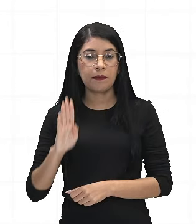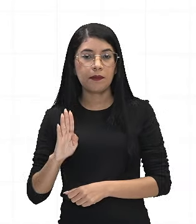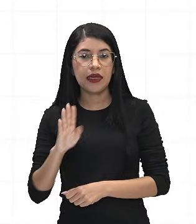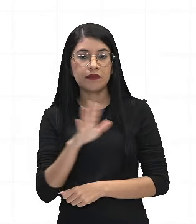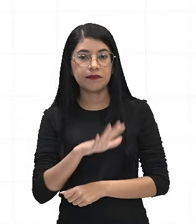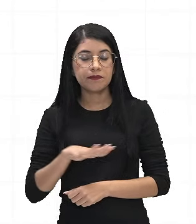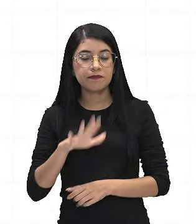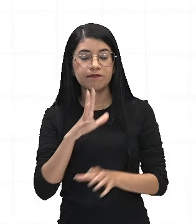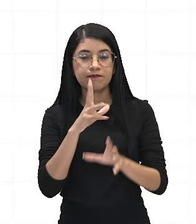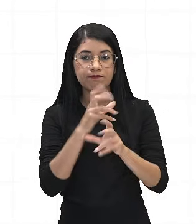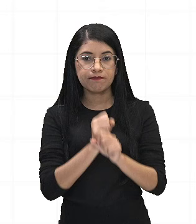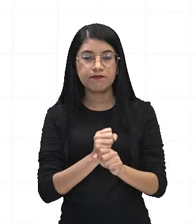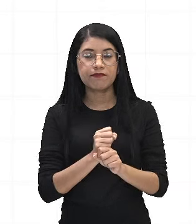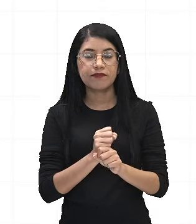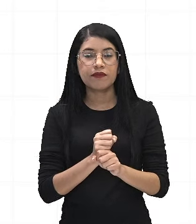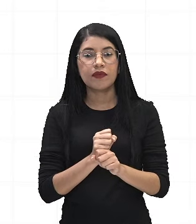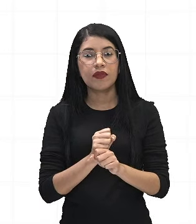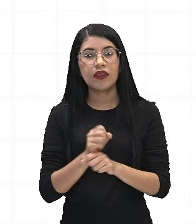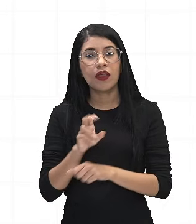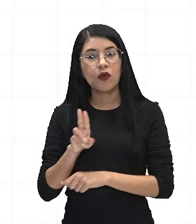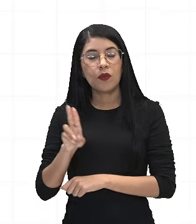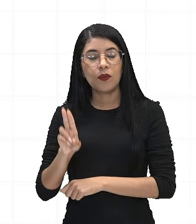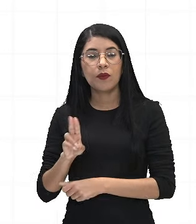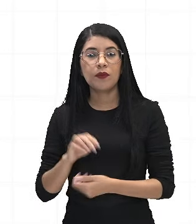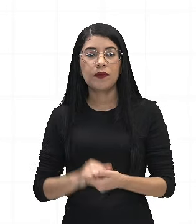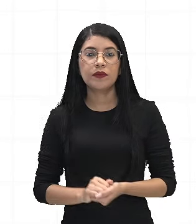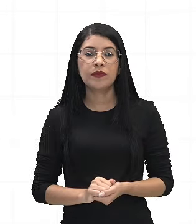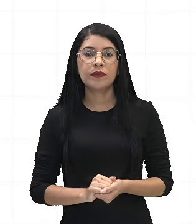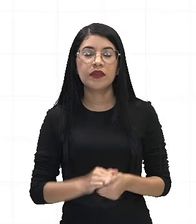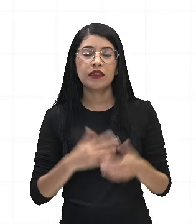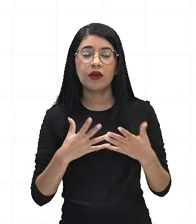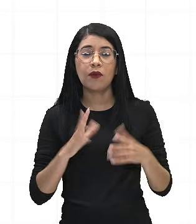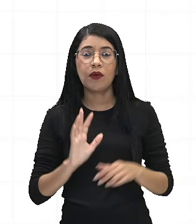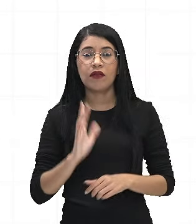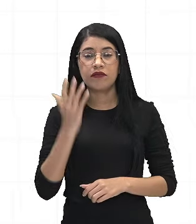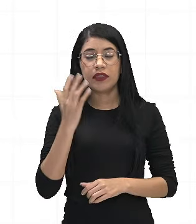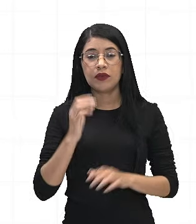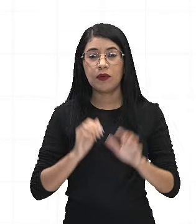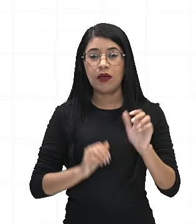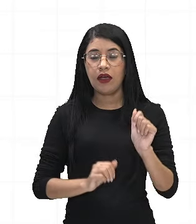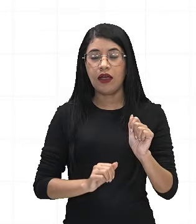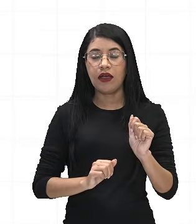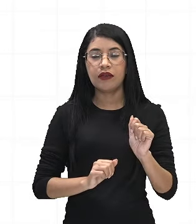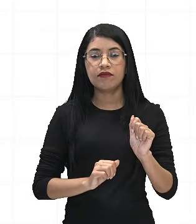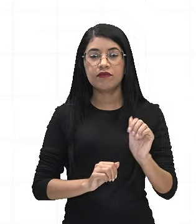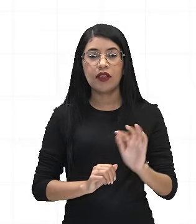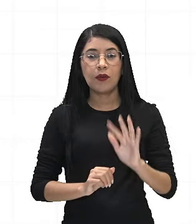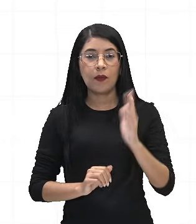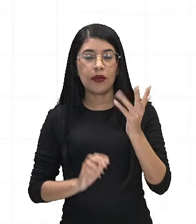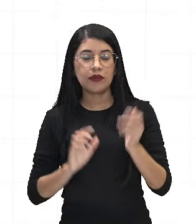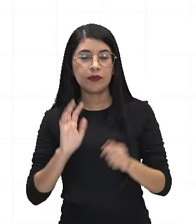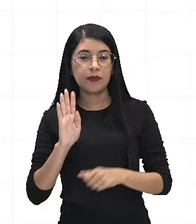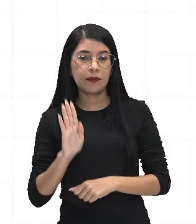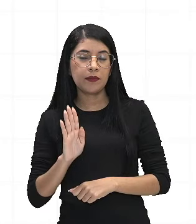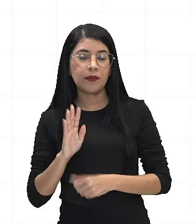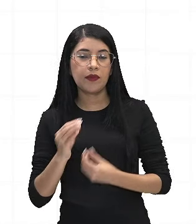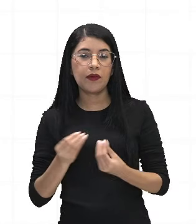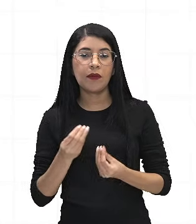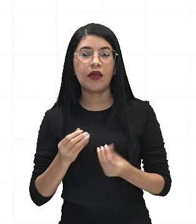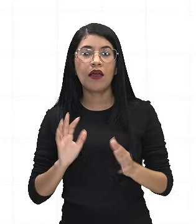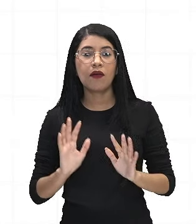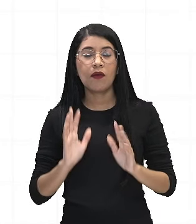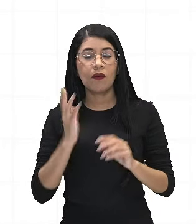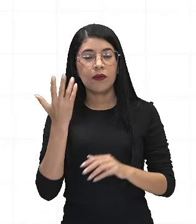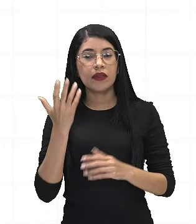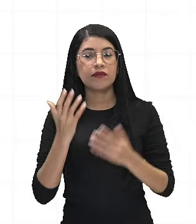espaço amostral U. Então, dizemos que o evento A interseção B é a ocorrência de A e B ao